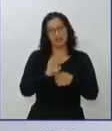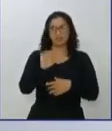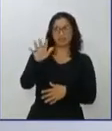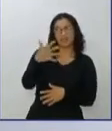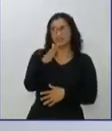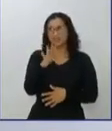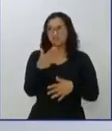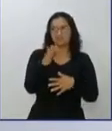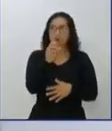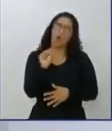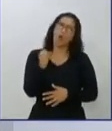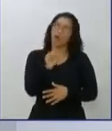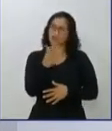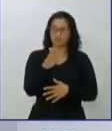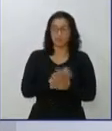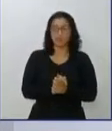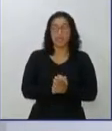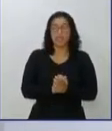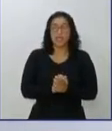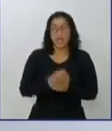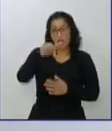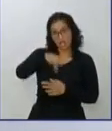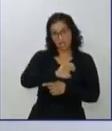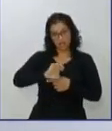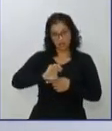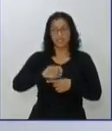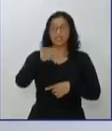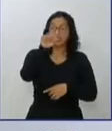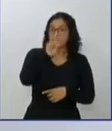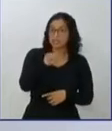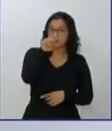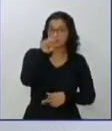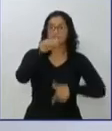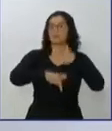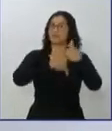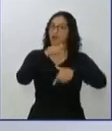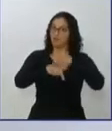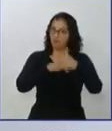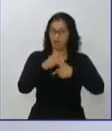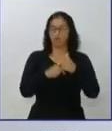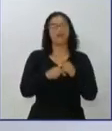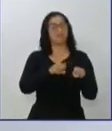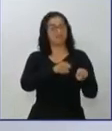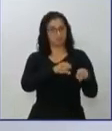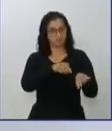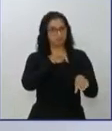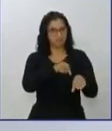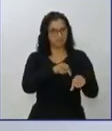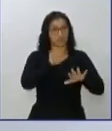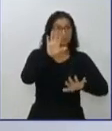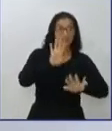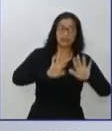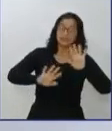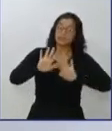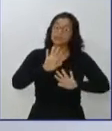-militares. Para quem é da educação, e às vezes tem algum receio com relação a esse modelo de ensino, fiquem tranquilos,